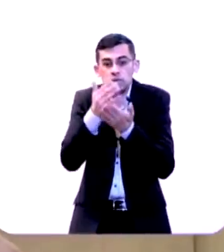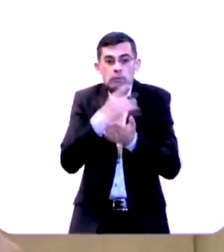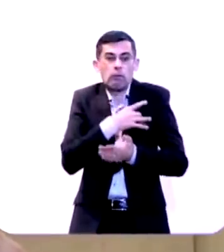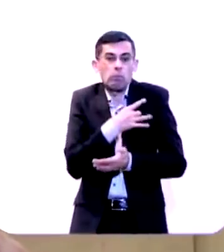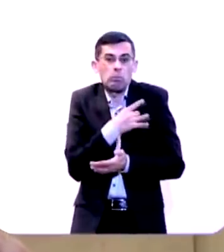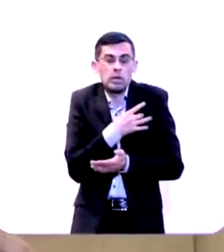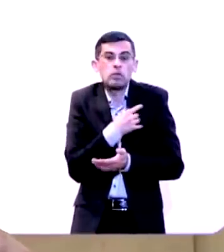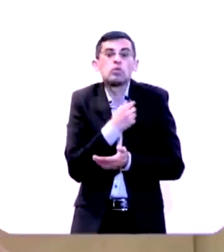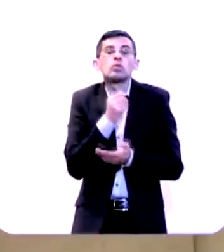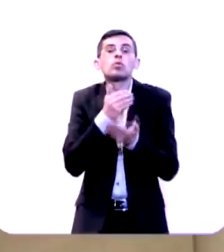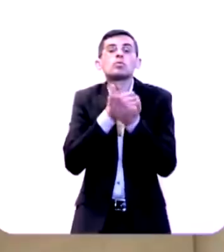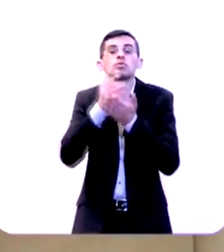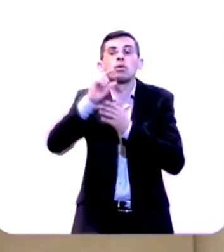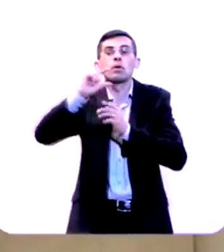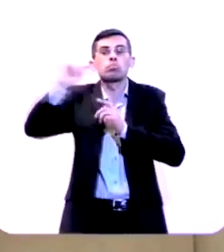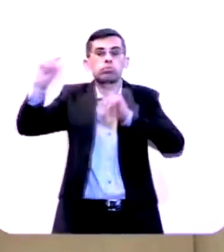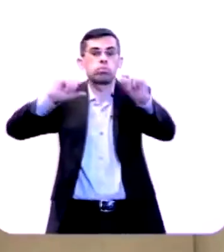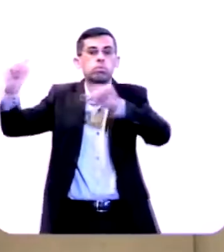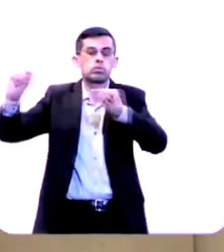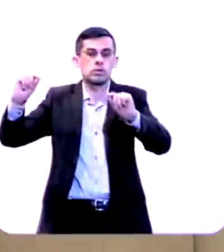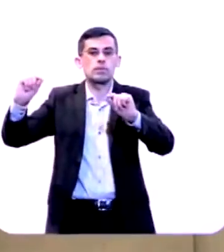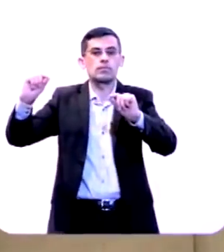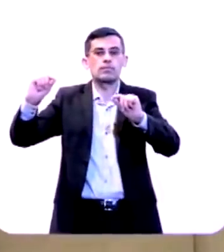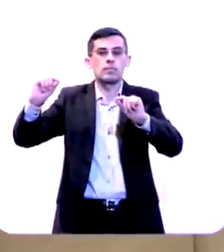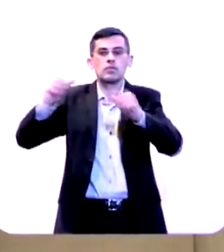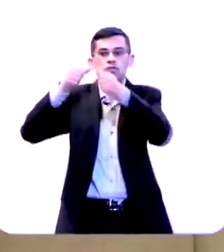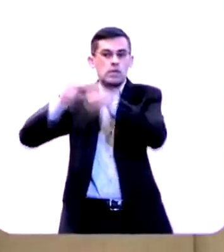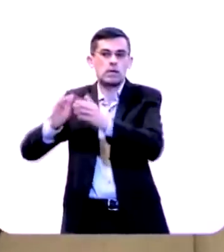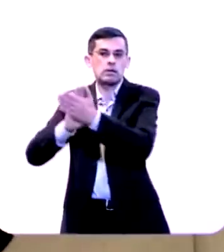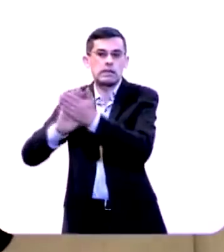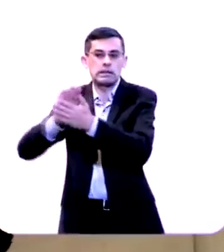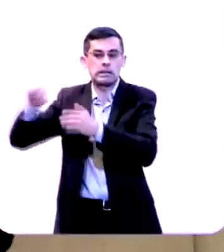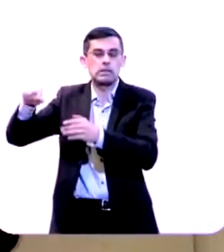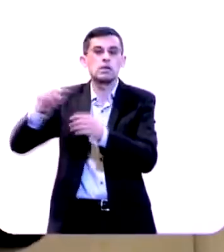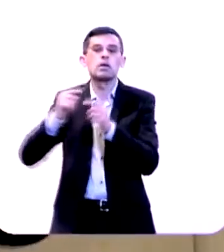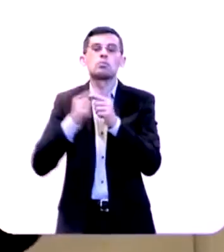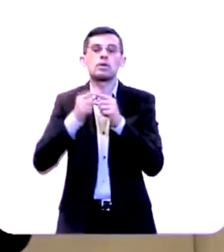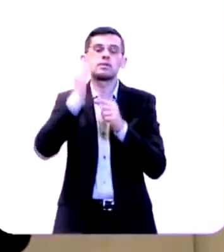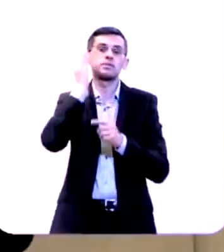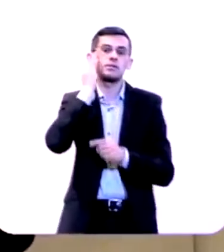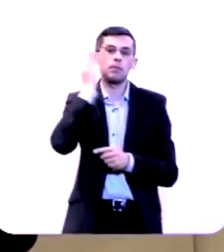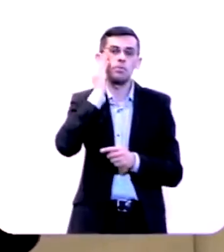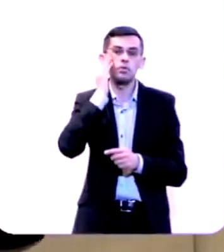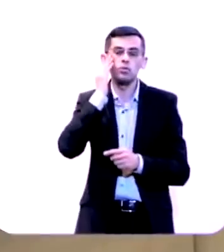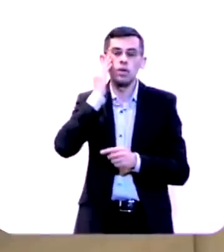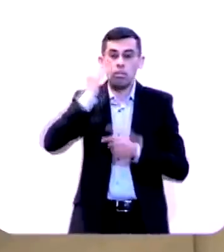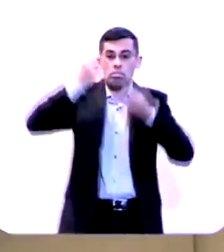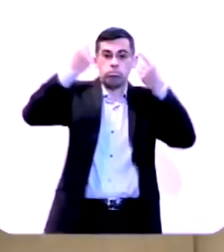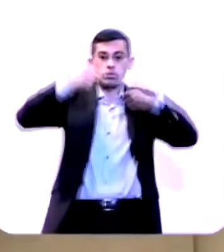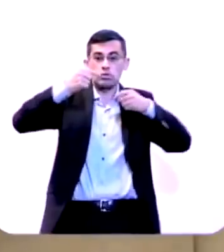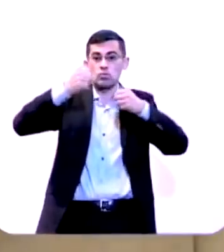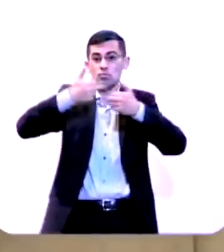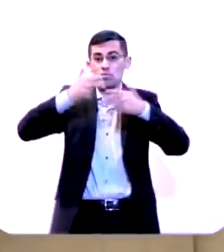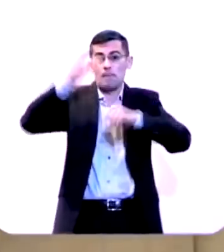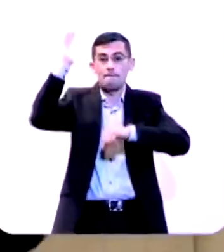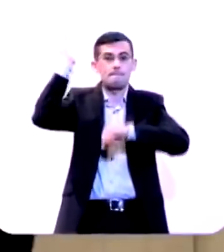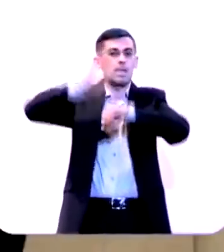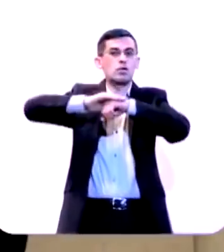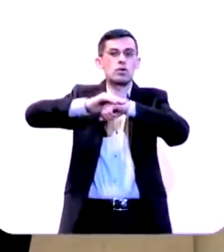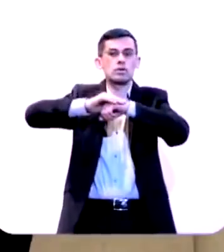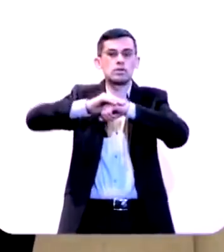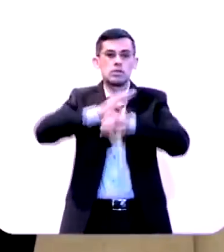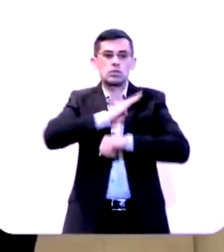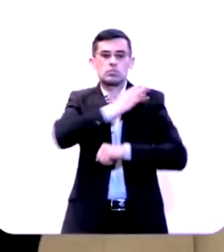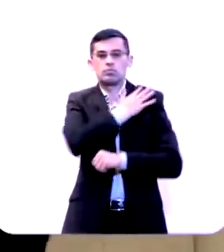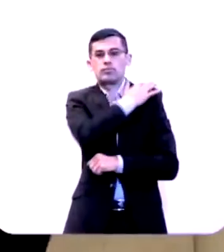tanto medo da peste que saíram correndo em retirada porque sabiam que estavam lutando com algo maior do que